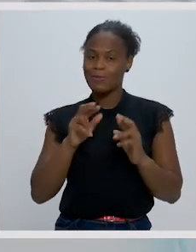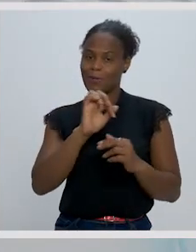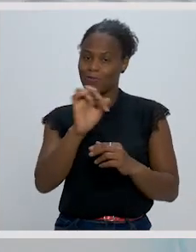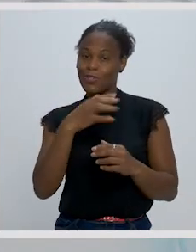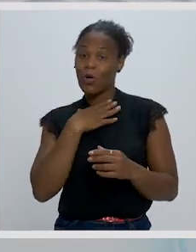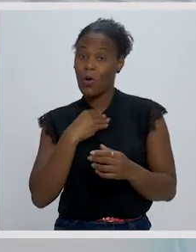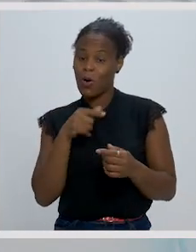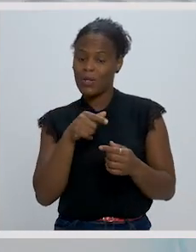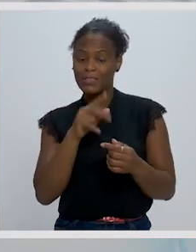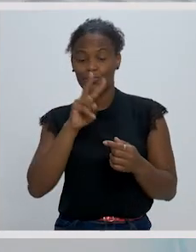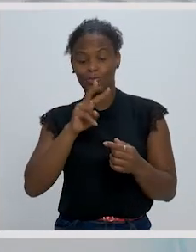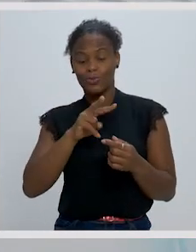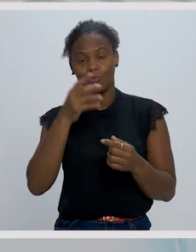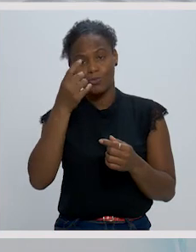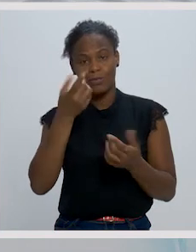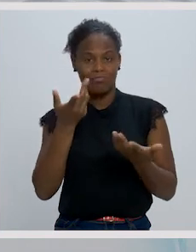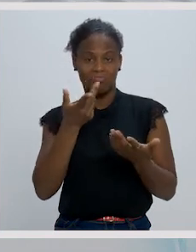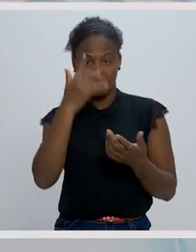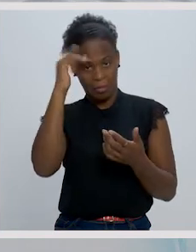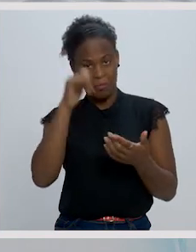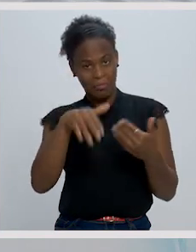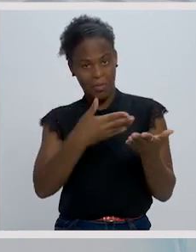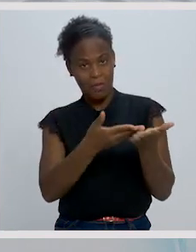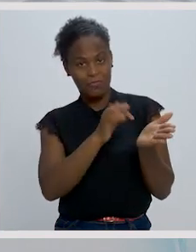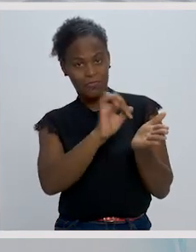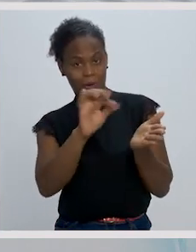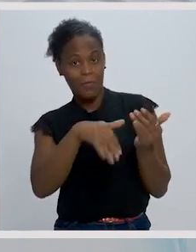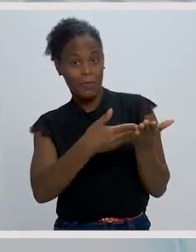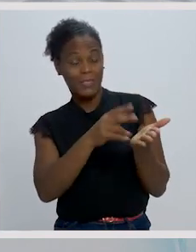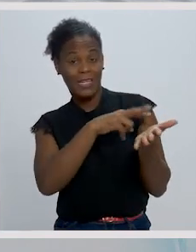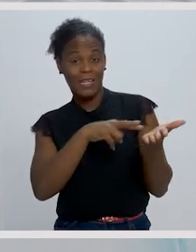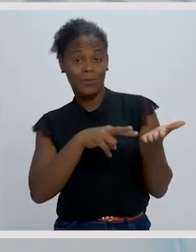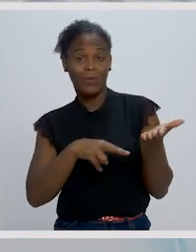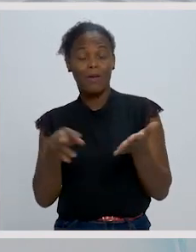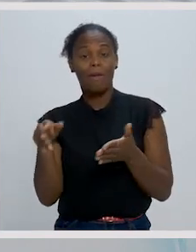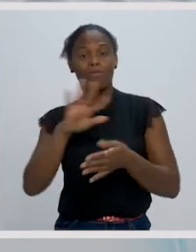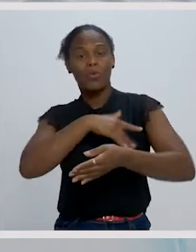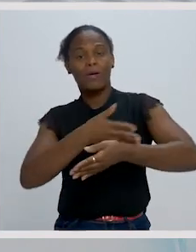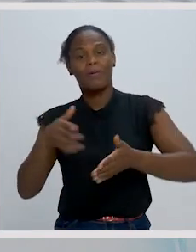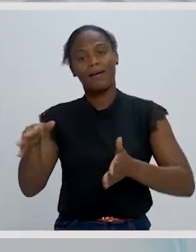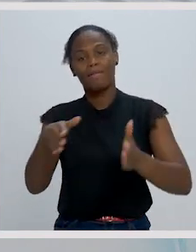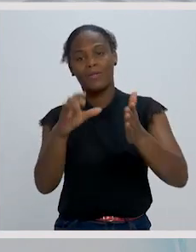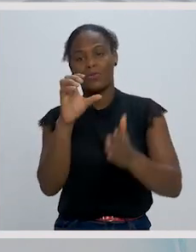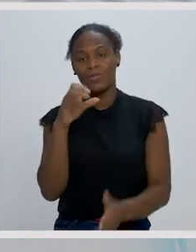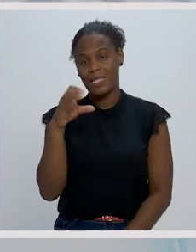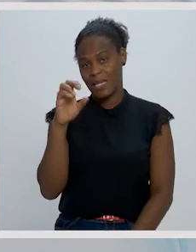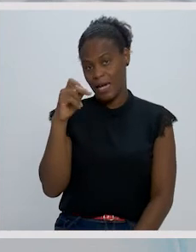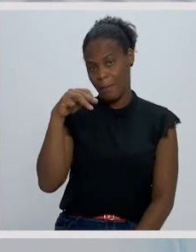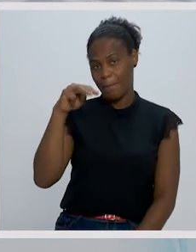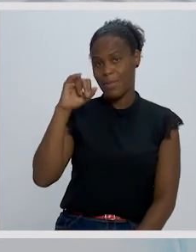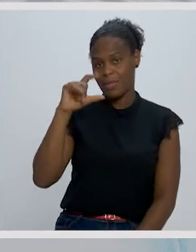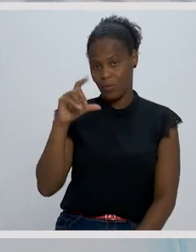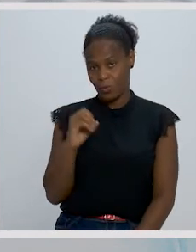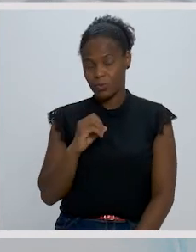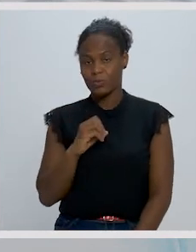gostado desta segunda sugestão de leitura a leitura do poema Caminho de Camilo Pessanho como é habitual